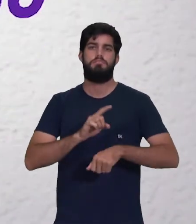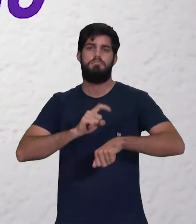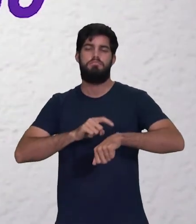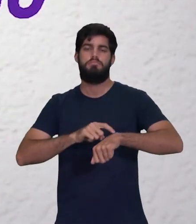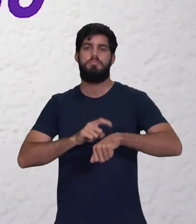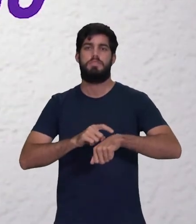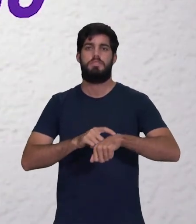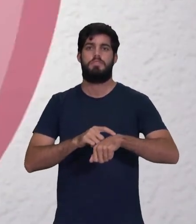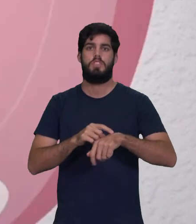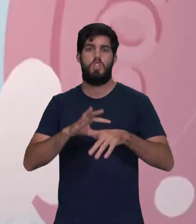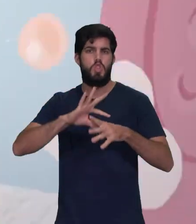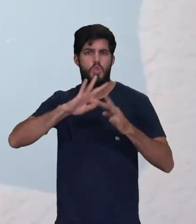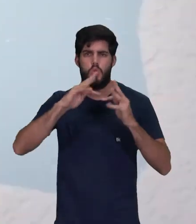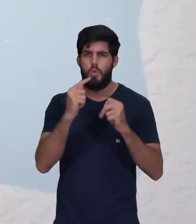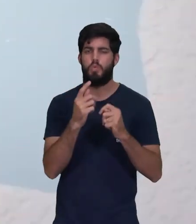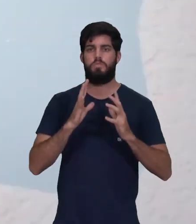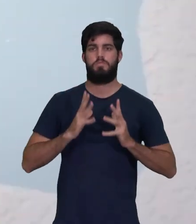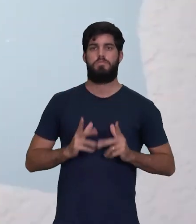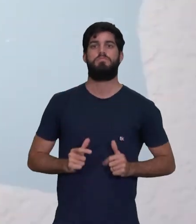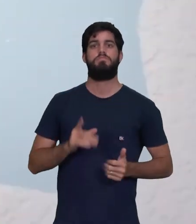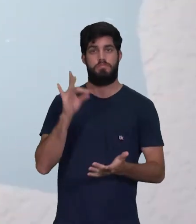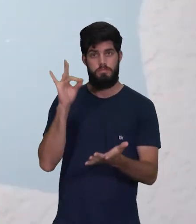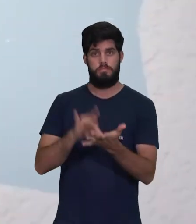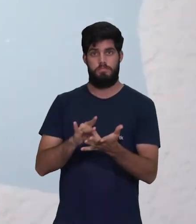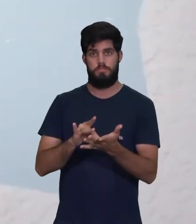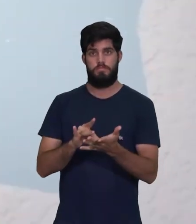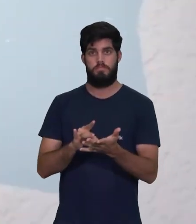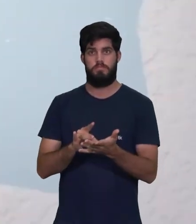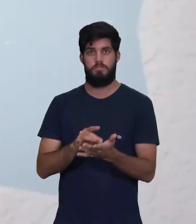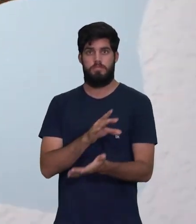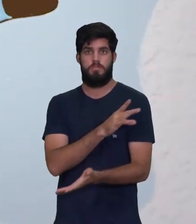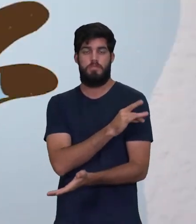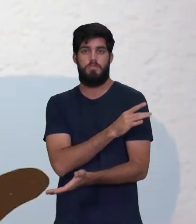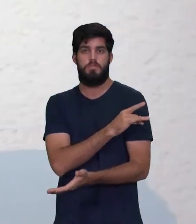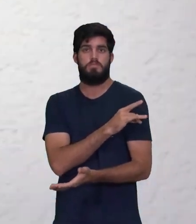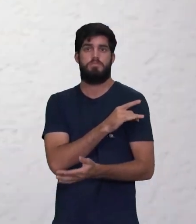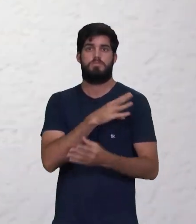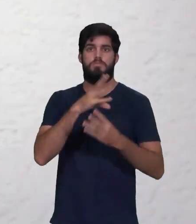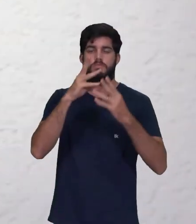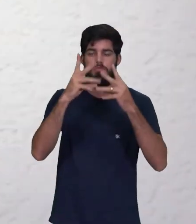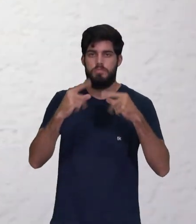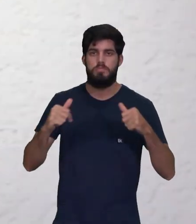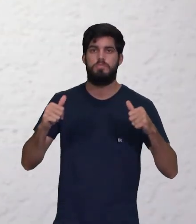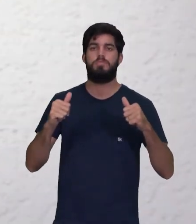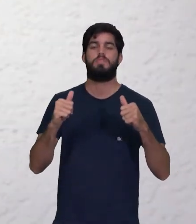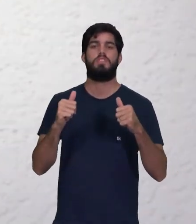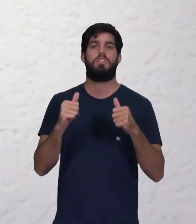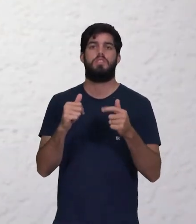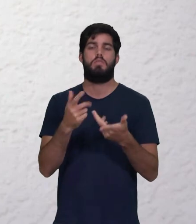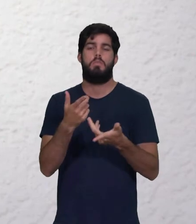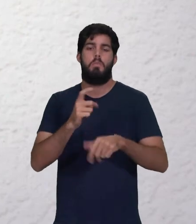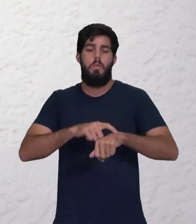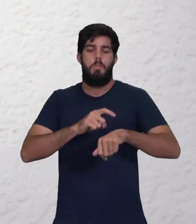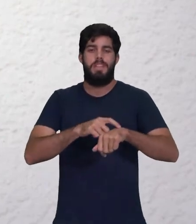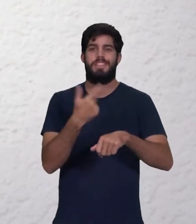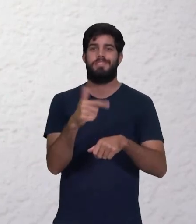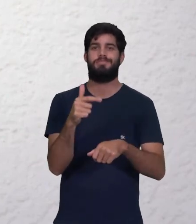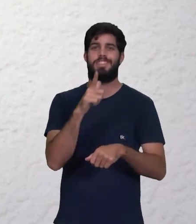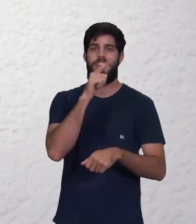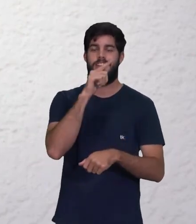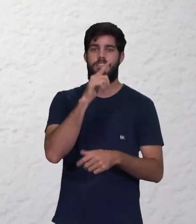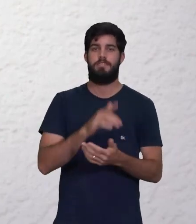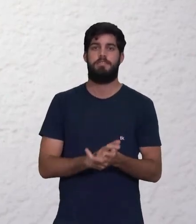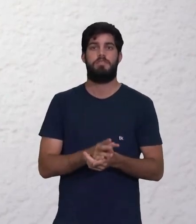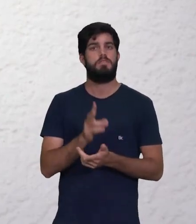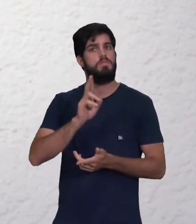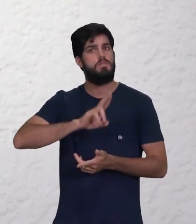segundos, garantindo que todos os cantinhos sejam limpos. O álcool em gel pode ser usado naqueles momentos em que não há